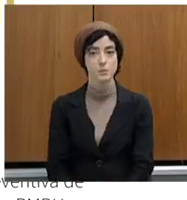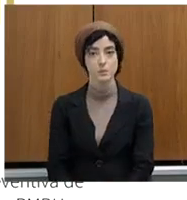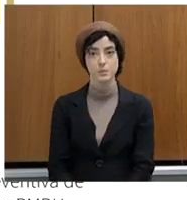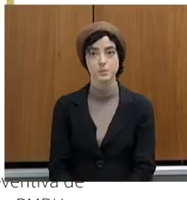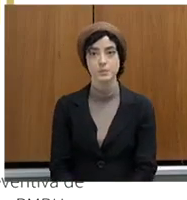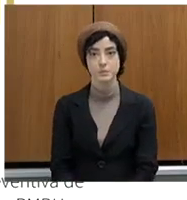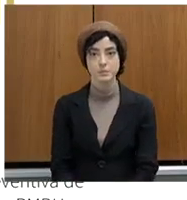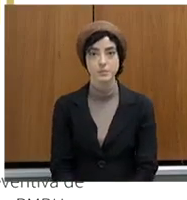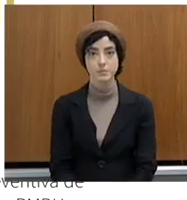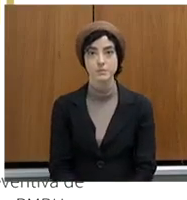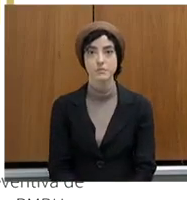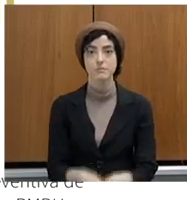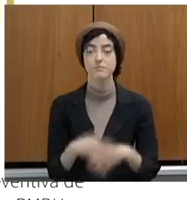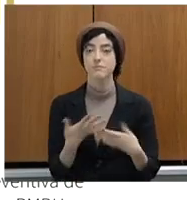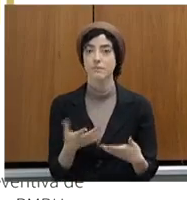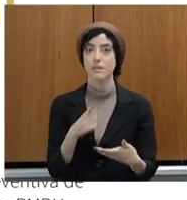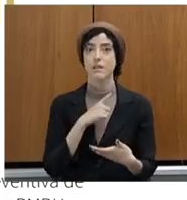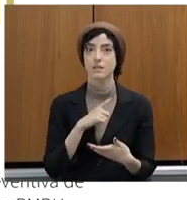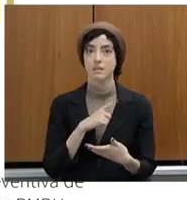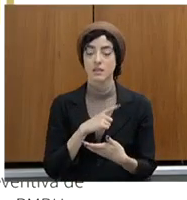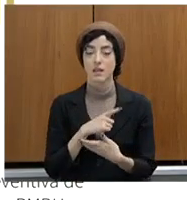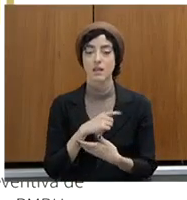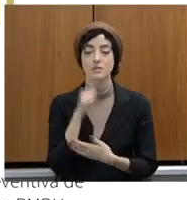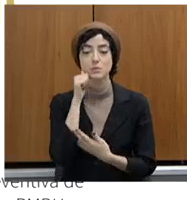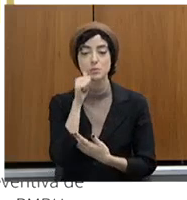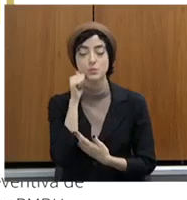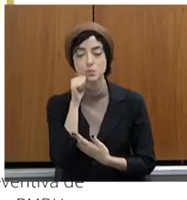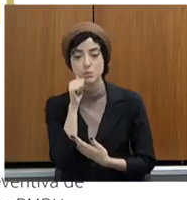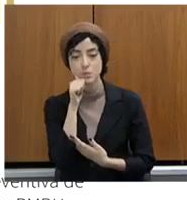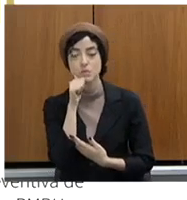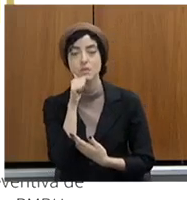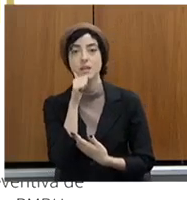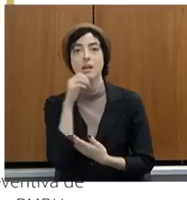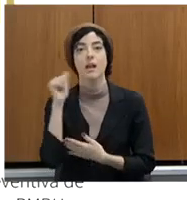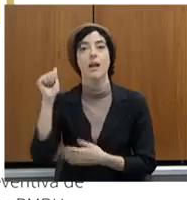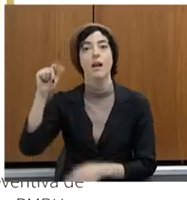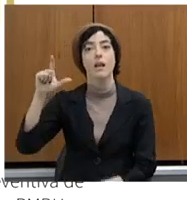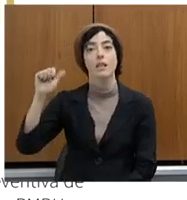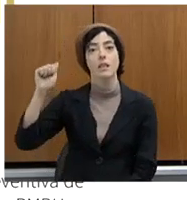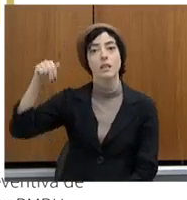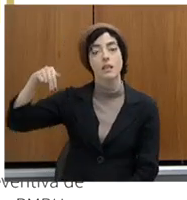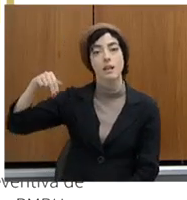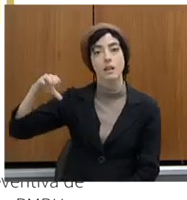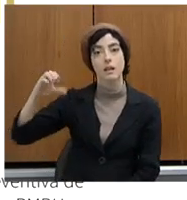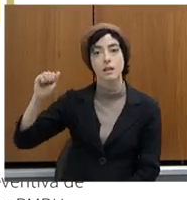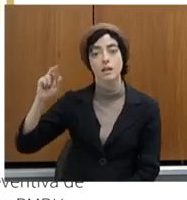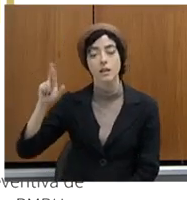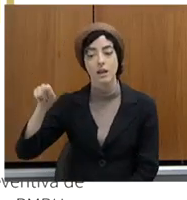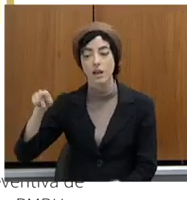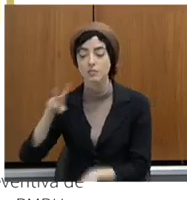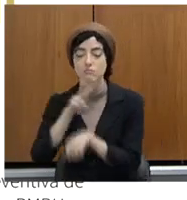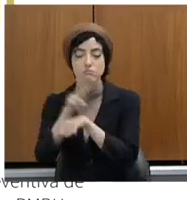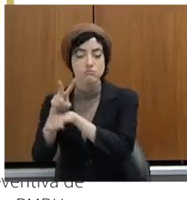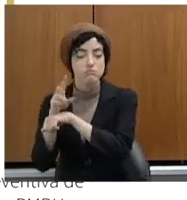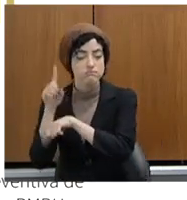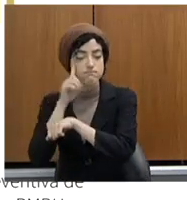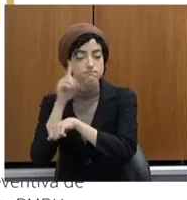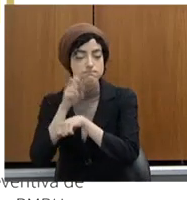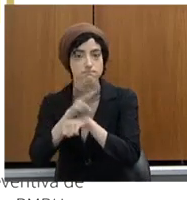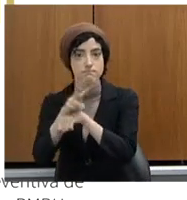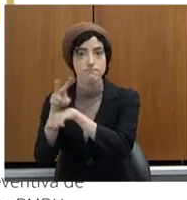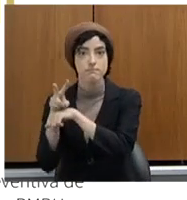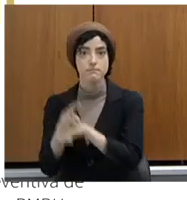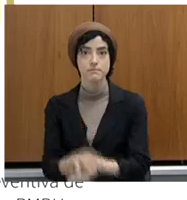diariamente. 3 milhões foi destinado desse recurso para um contrato de